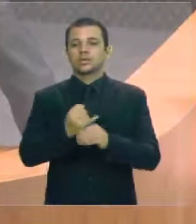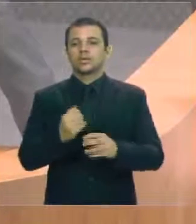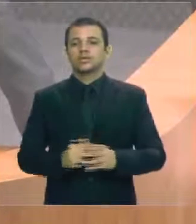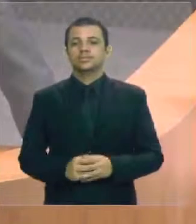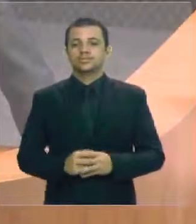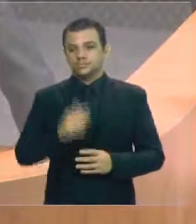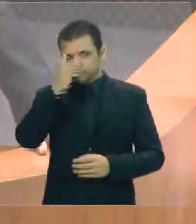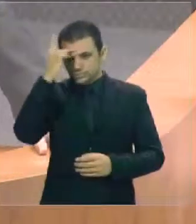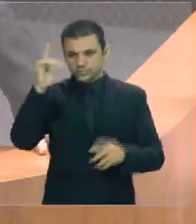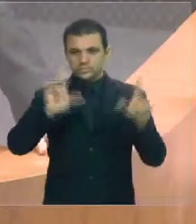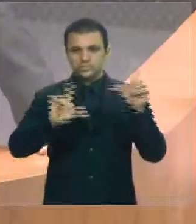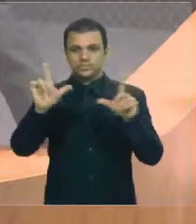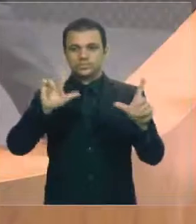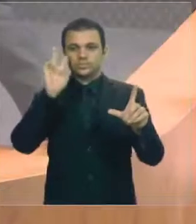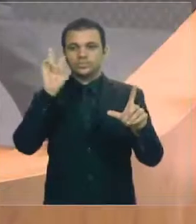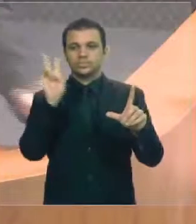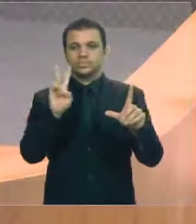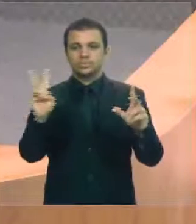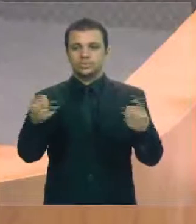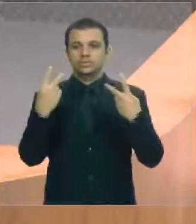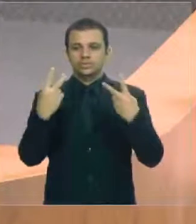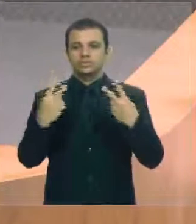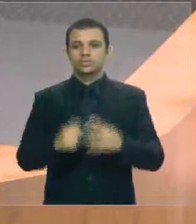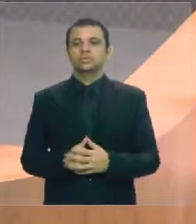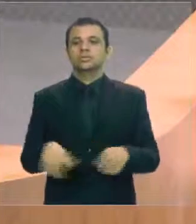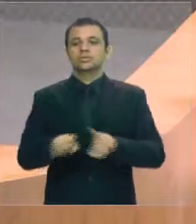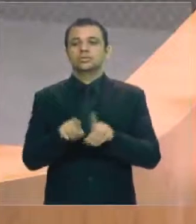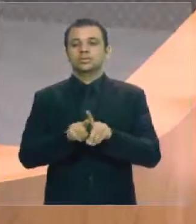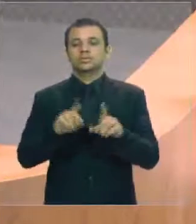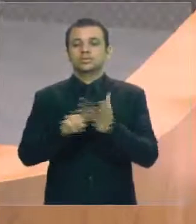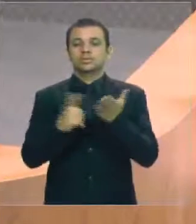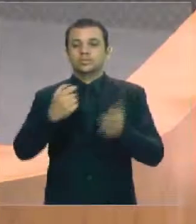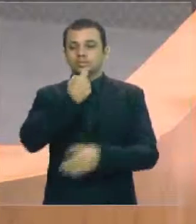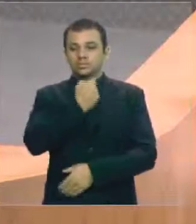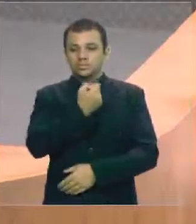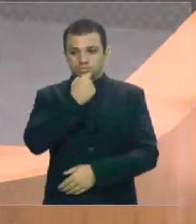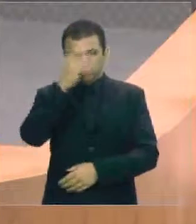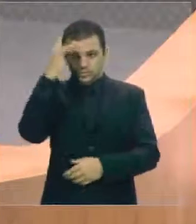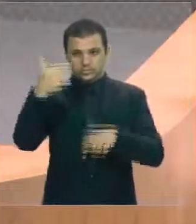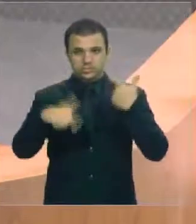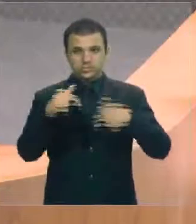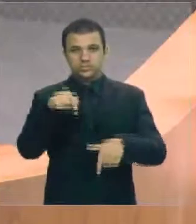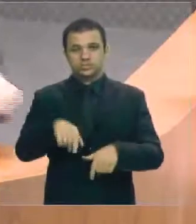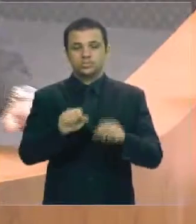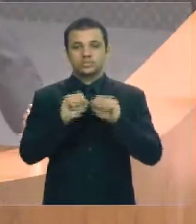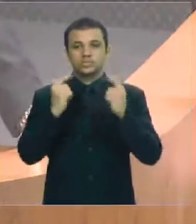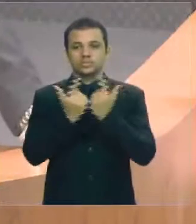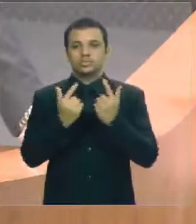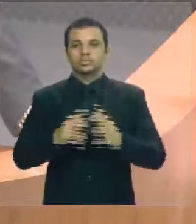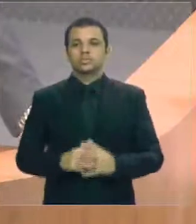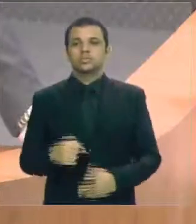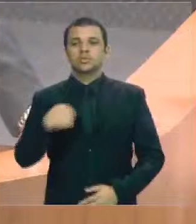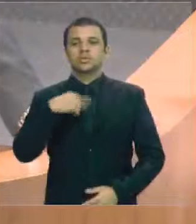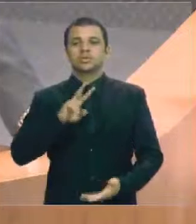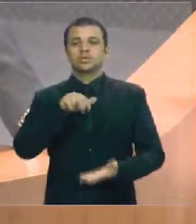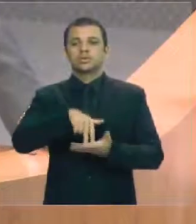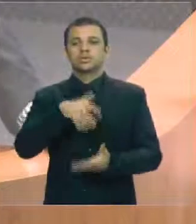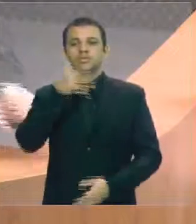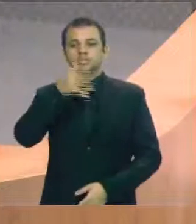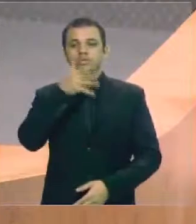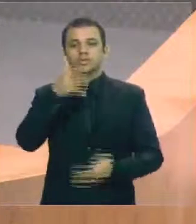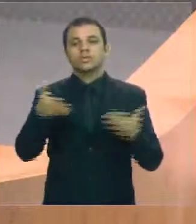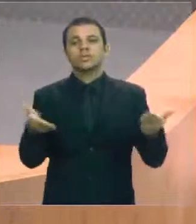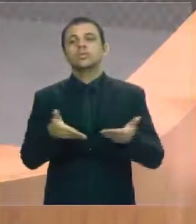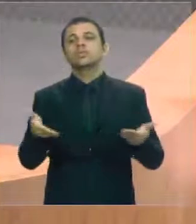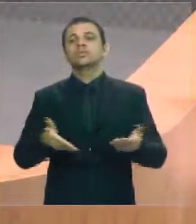telespectadores da TV Assembleia, imprensa, servidores desta casa. Eu subi a esta tribuna hoje